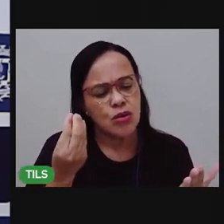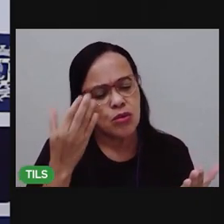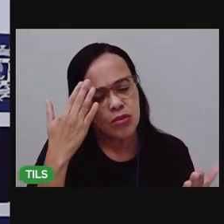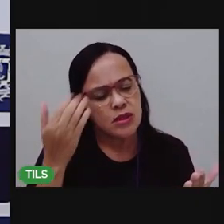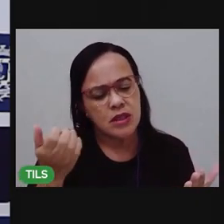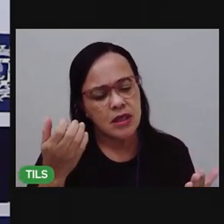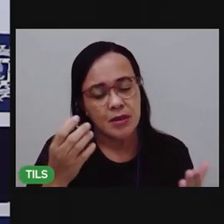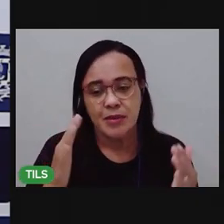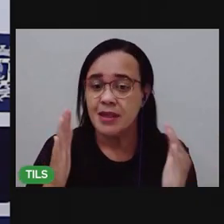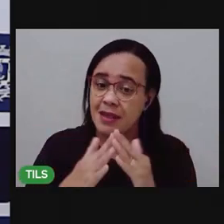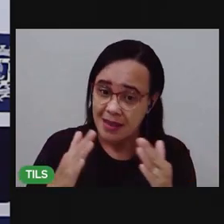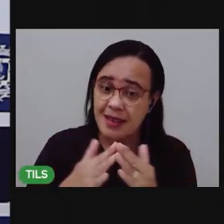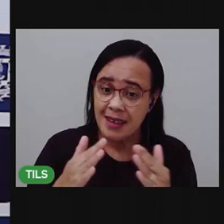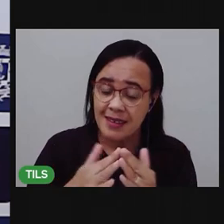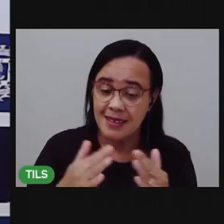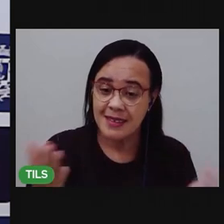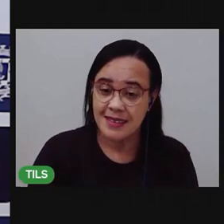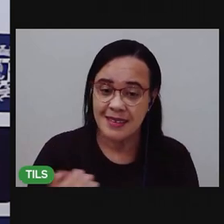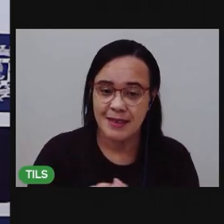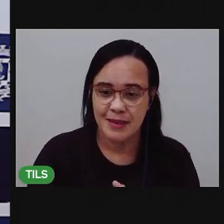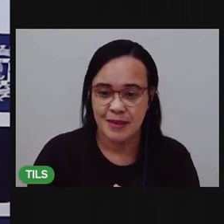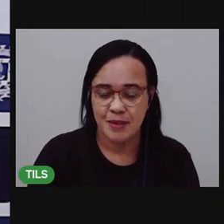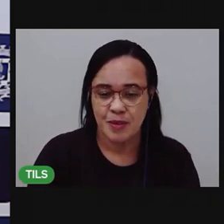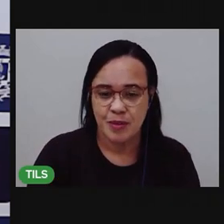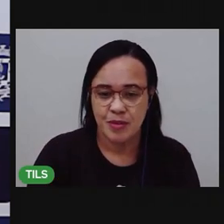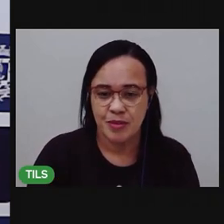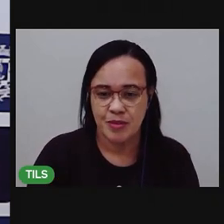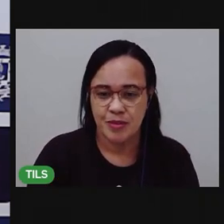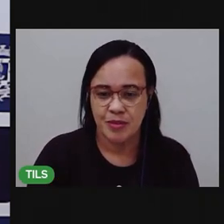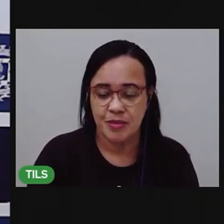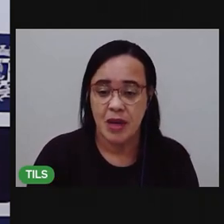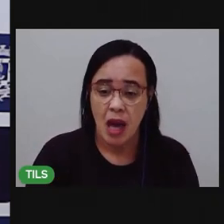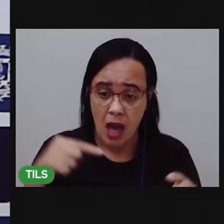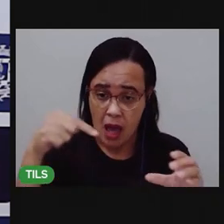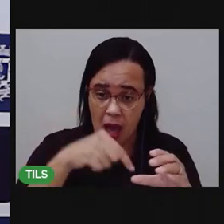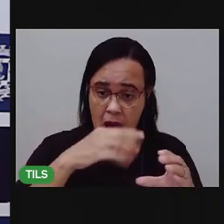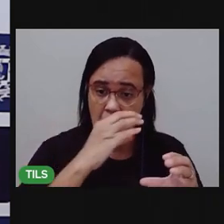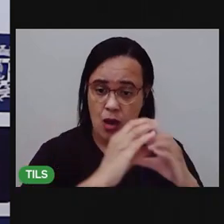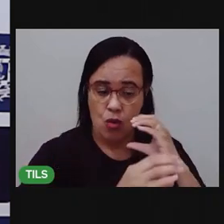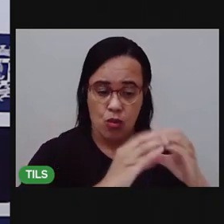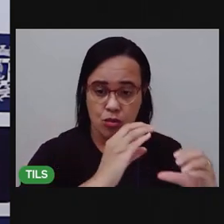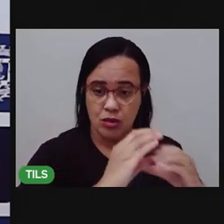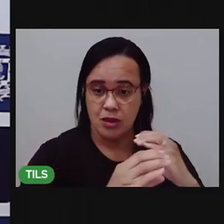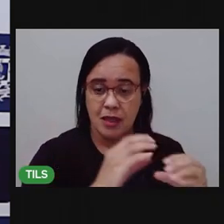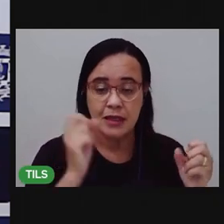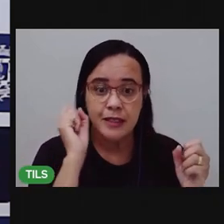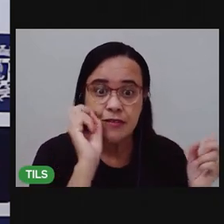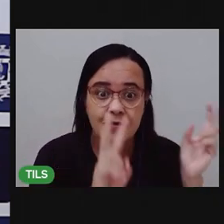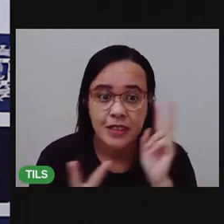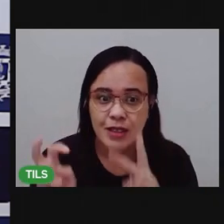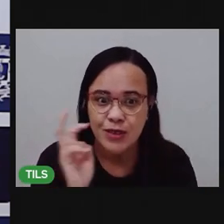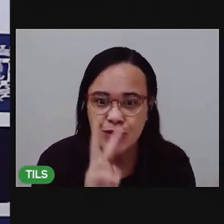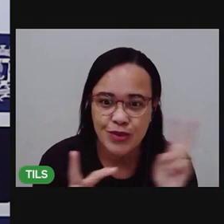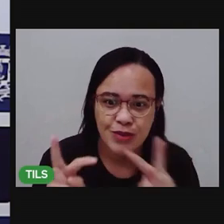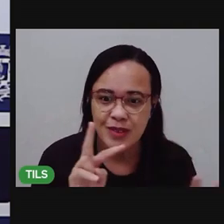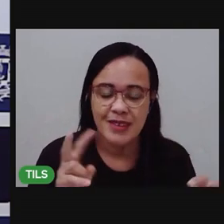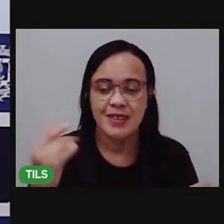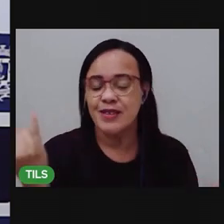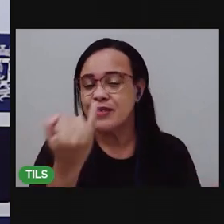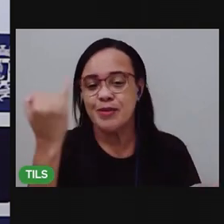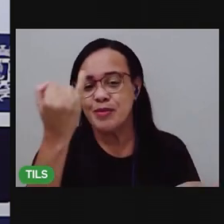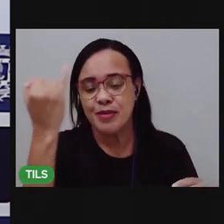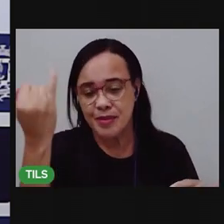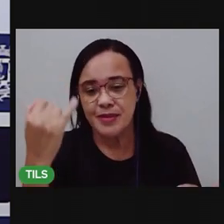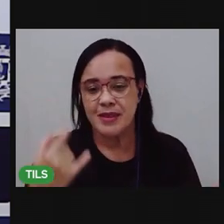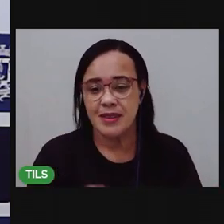Percebemos que são, que é um tipo de comunicação visual que está presente no nosso dia a dia. E os produtos que a gente